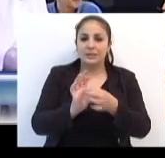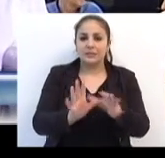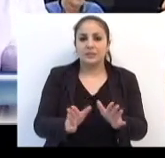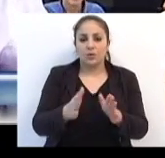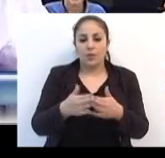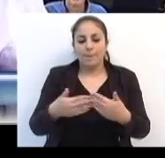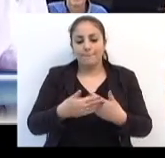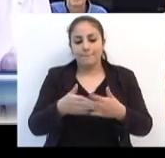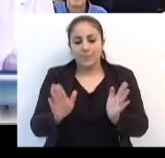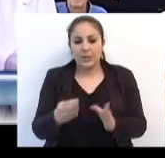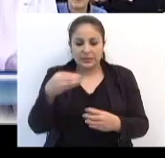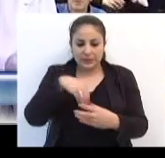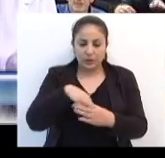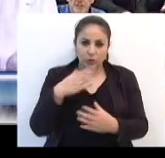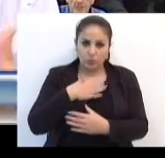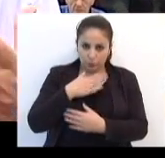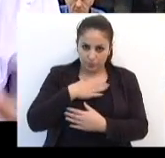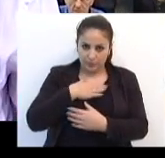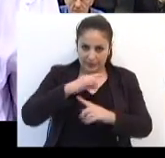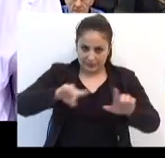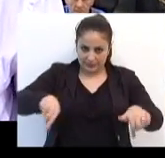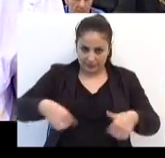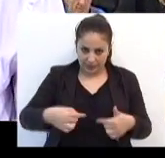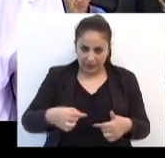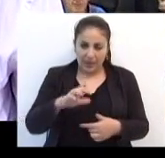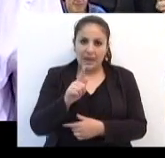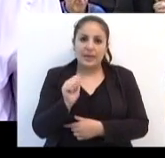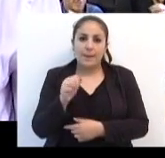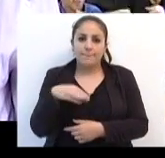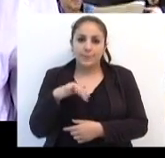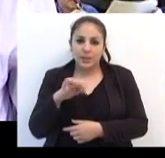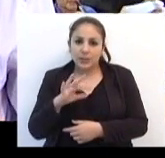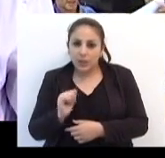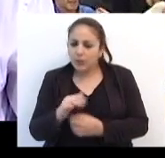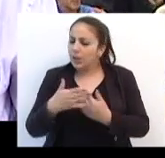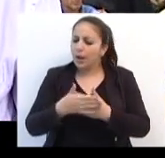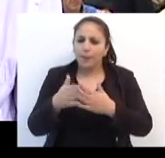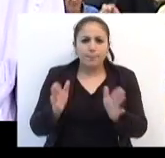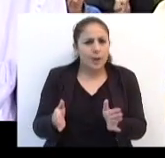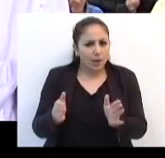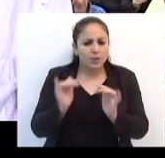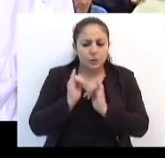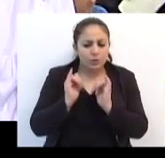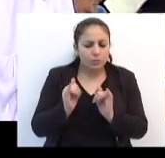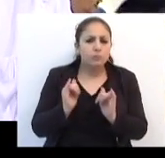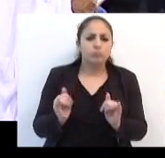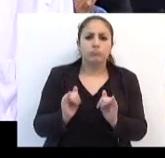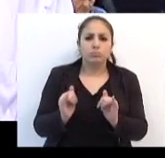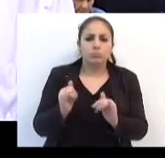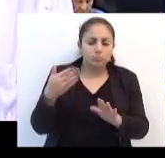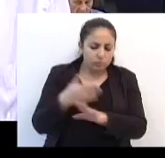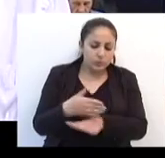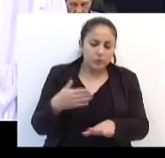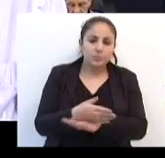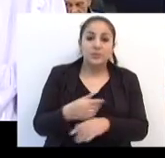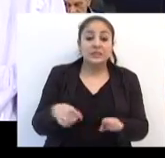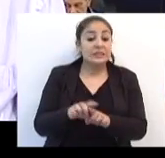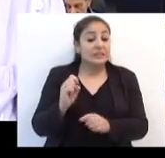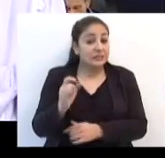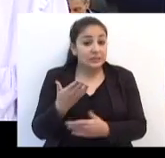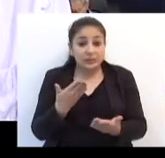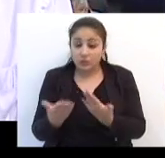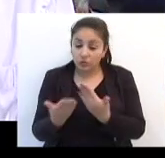meu gabinete, janelas abertas, portas abertas, imprensa presente, para que dúvida não